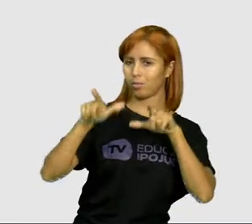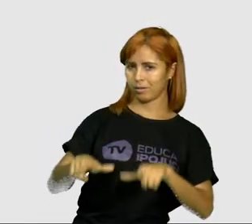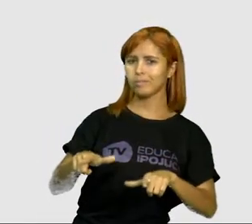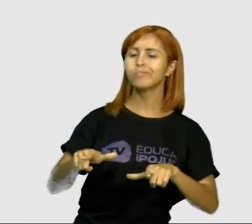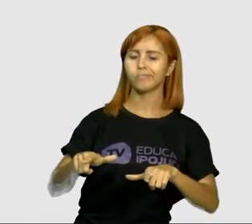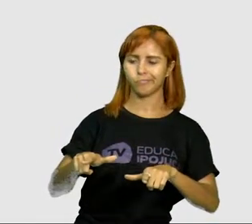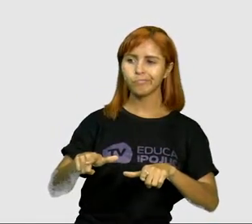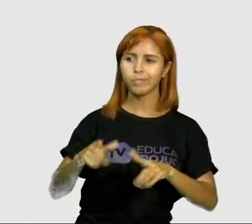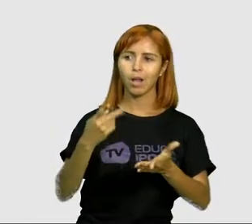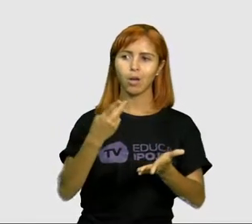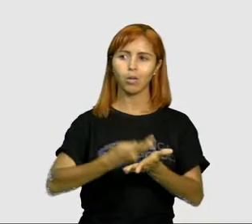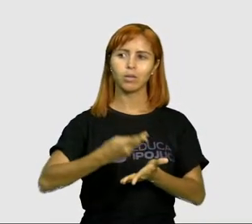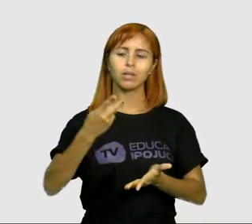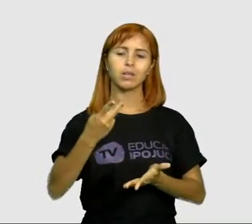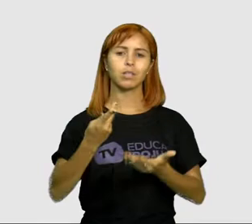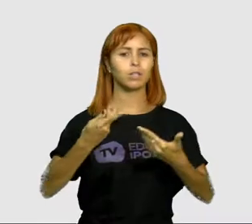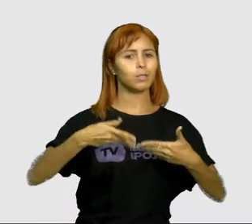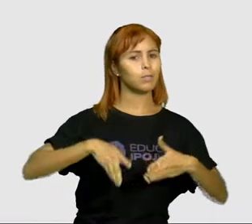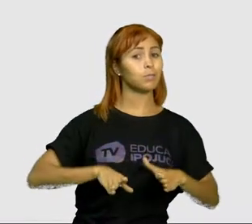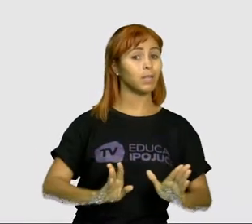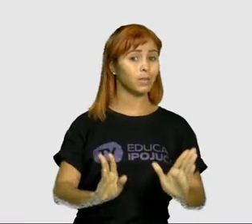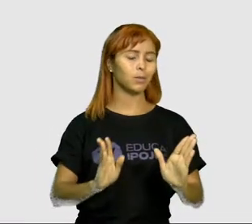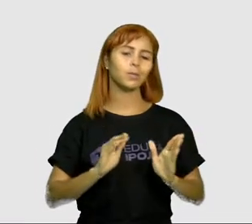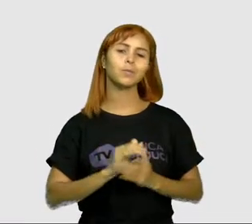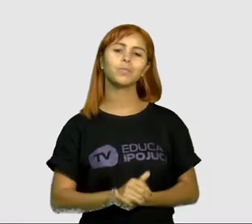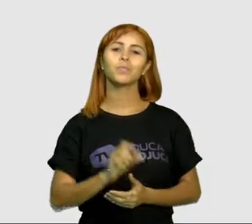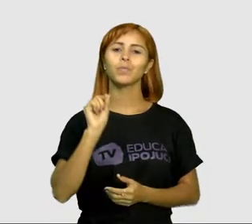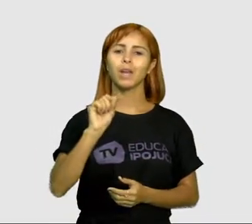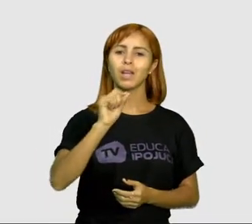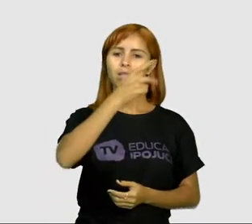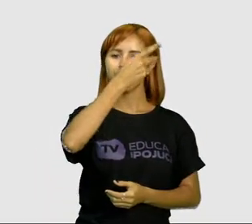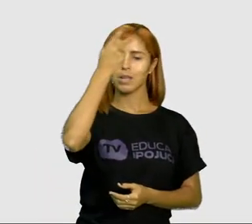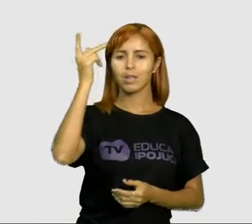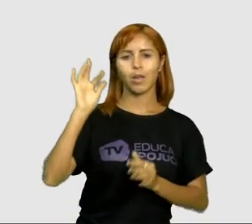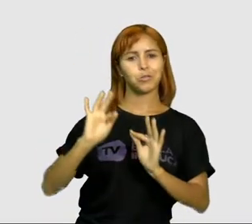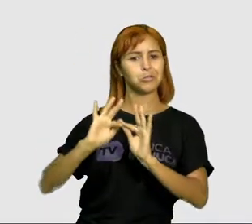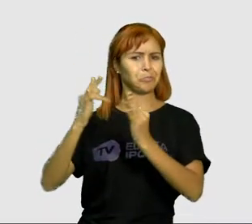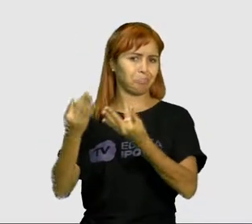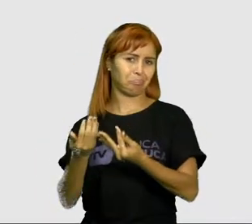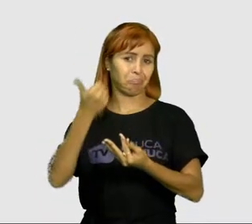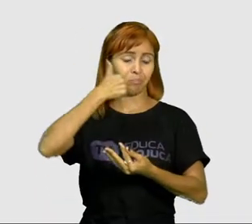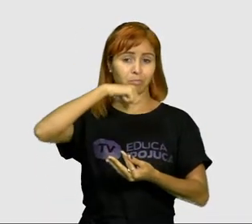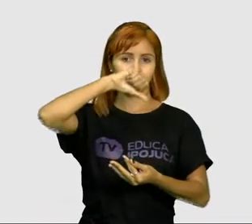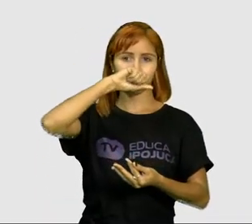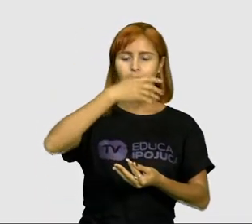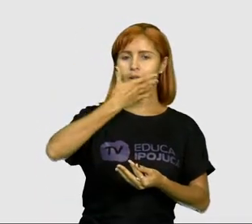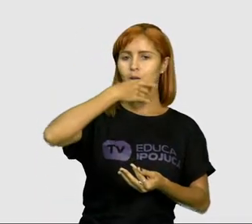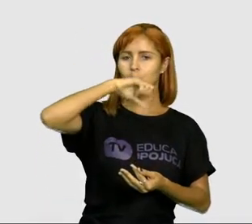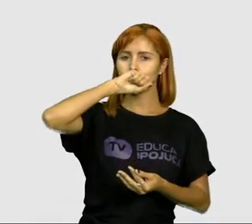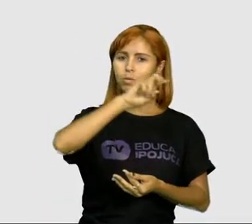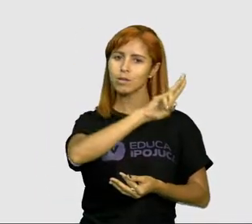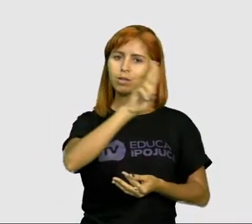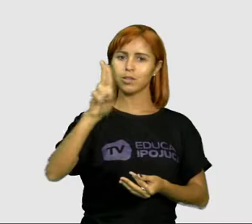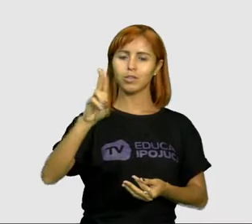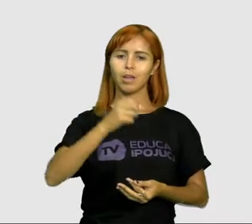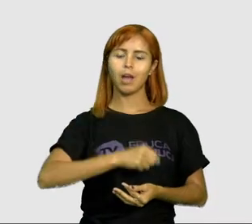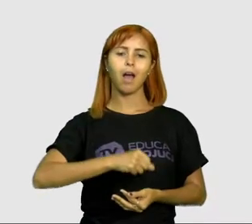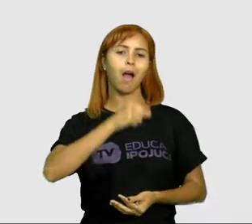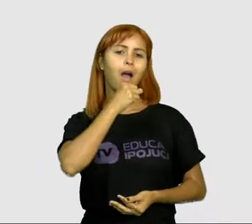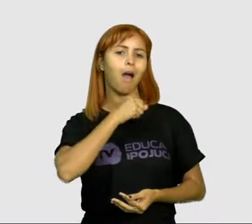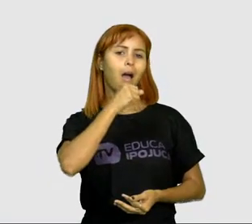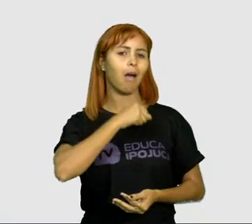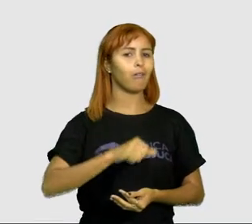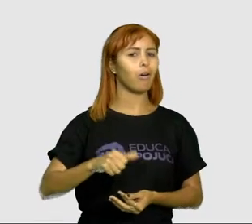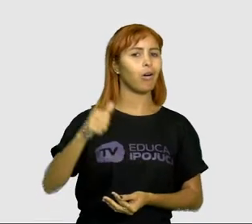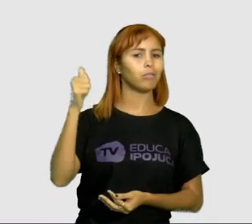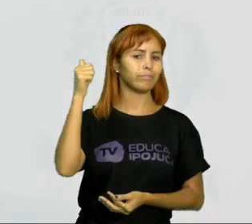aconteceu esse nascimento, quem são os seus pais e o nome de seus avós, que é